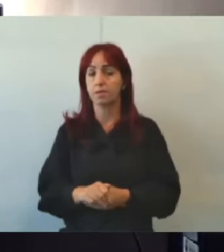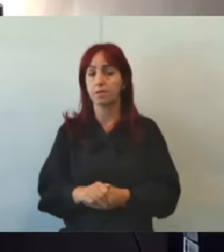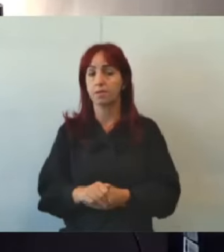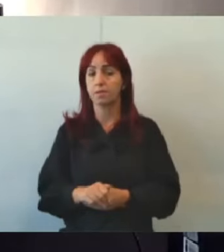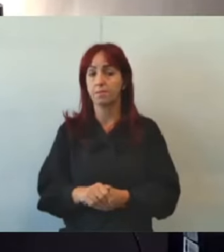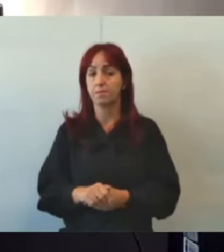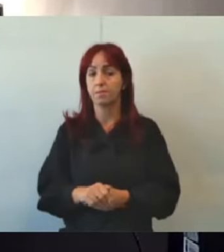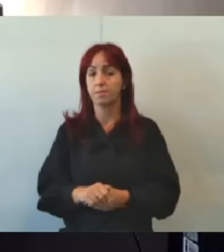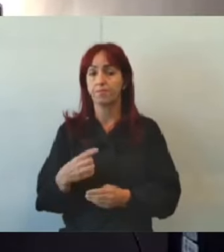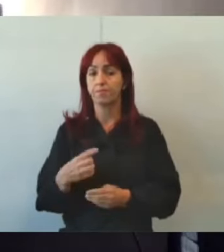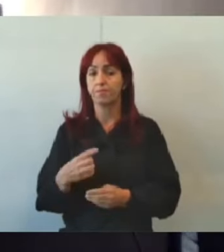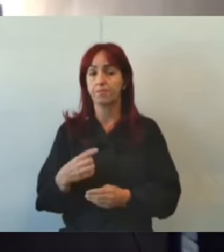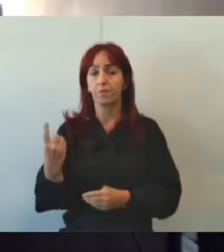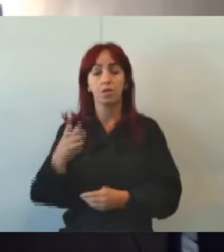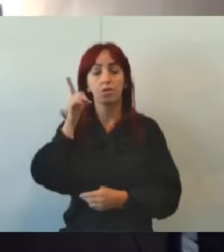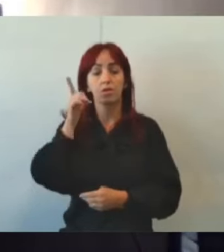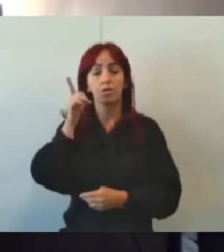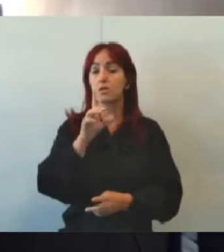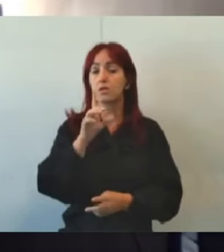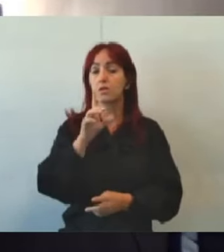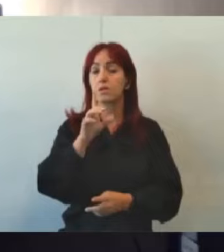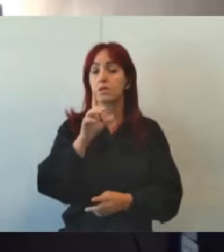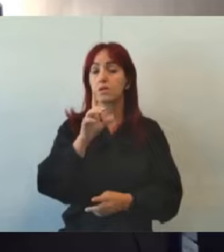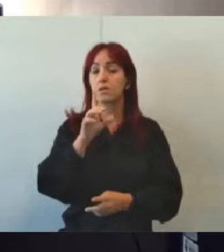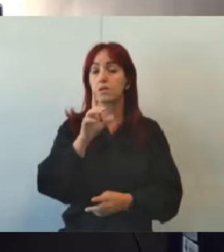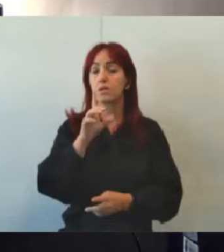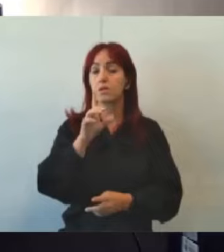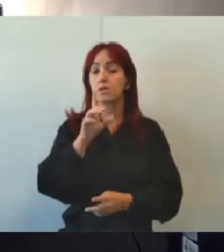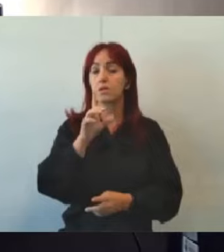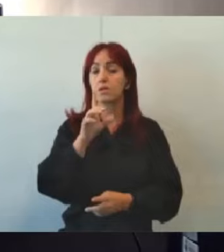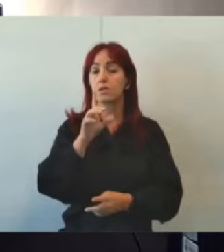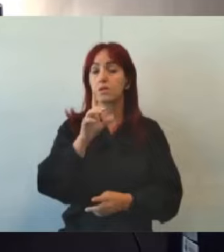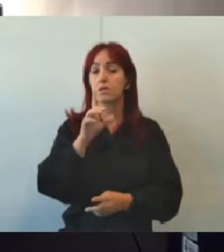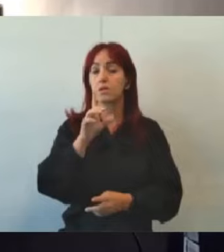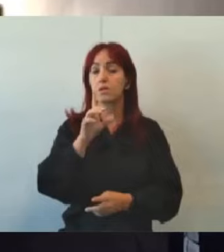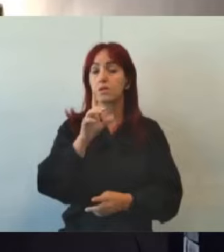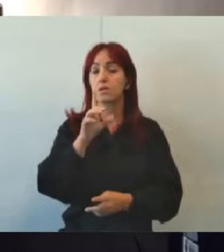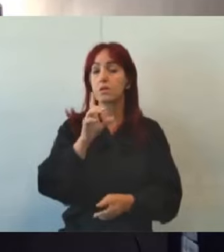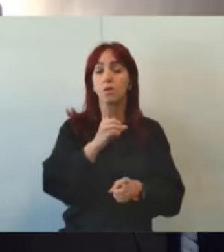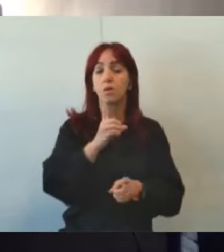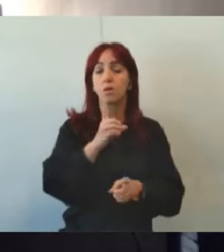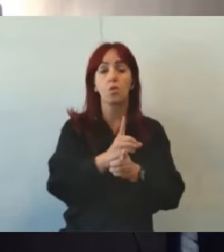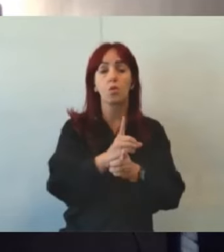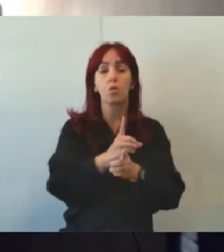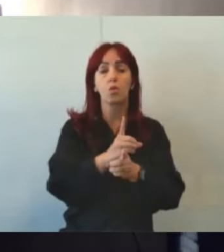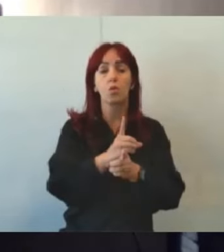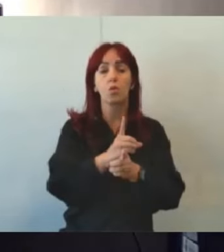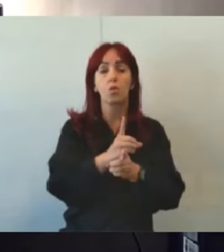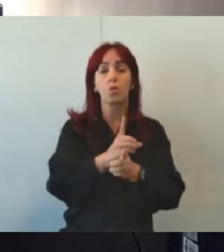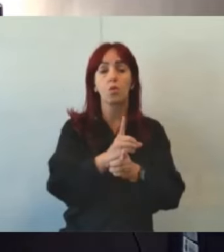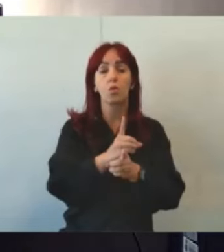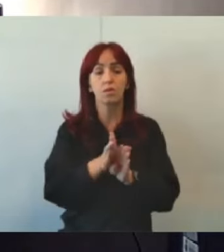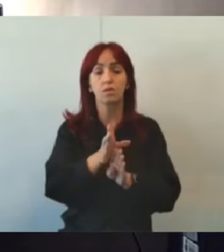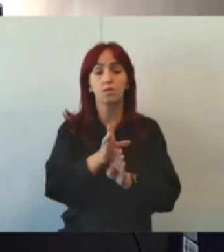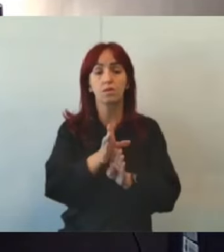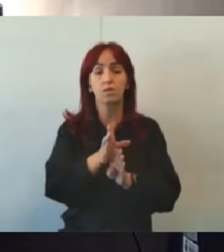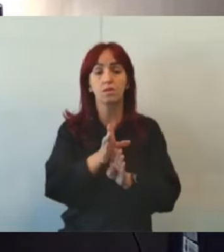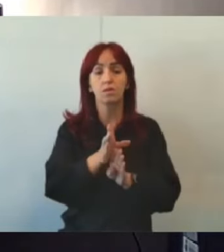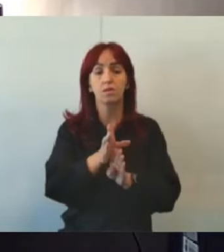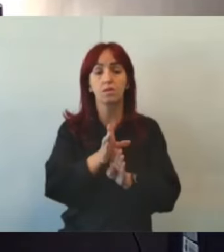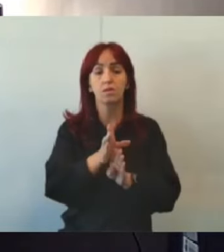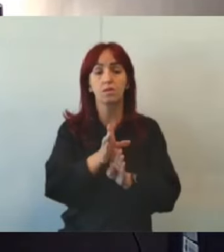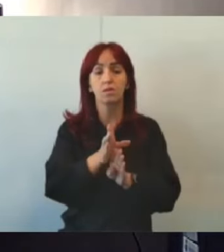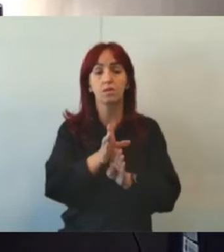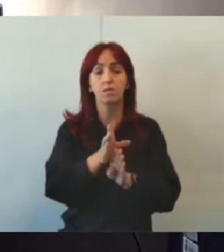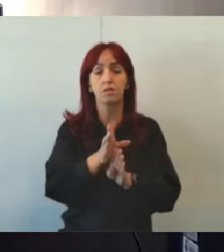que estivesse uma equipe administrativa completa para atender aos conselheiros. Então, a falta